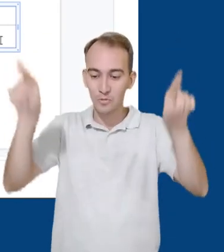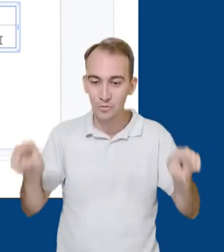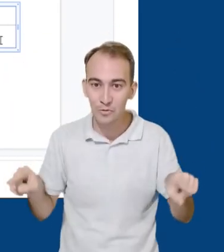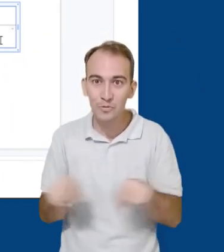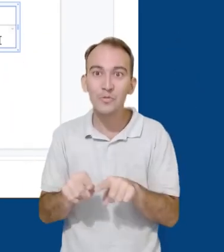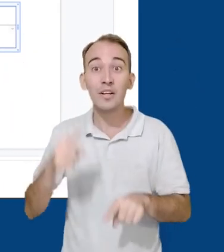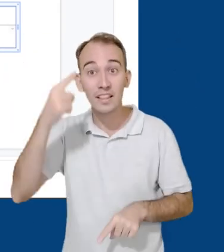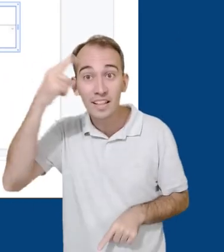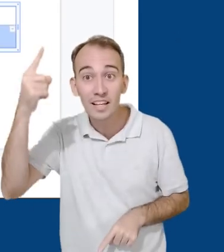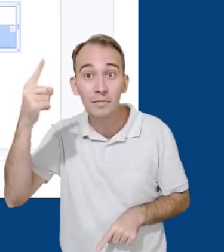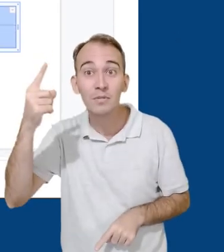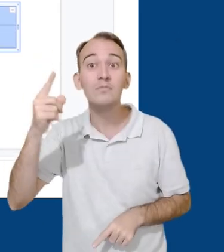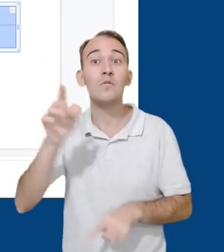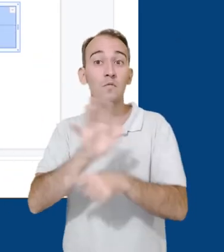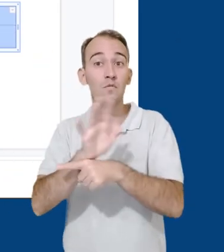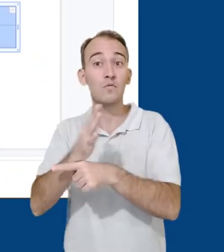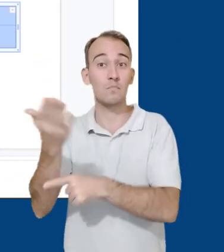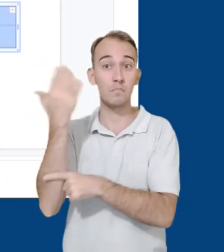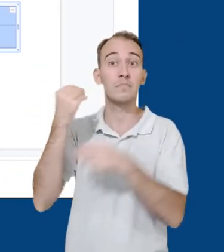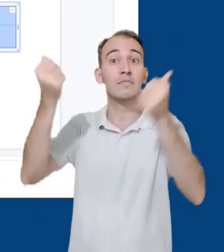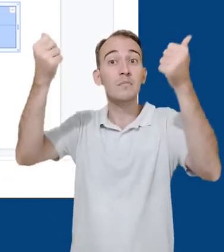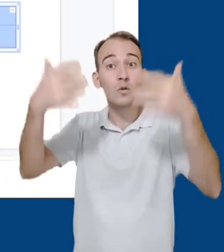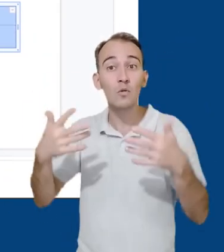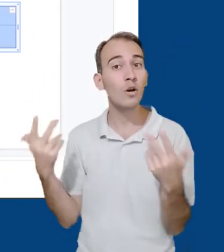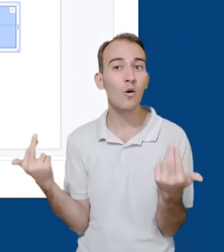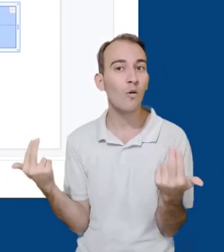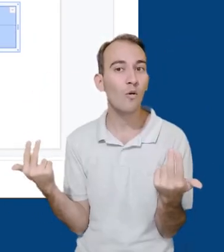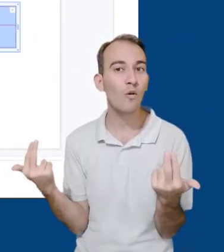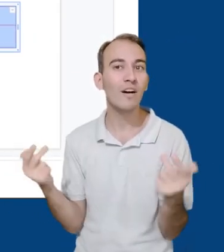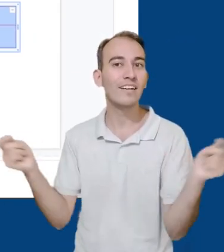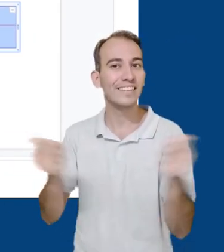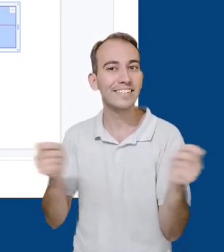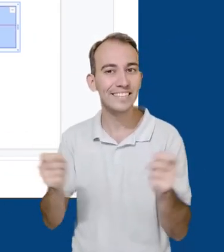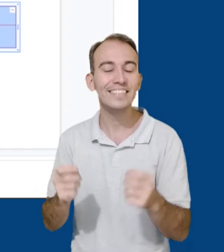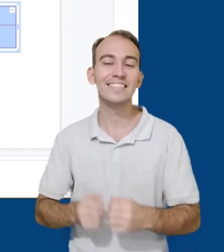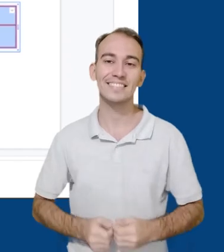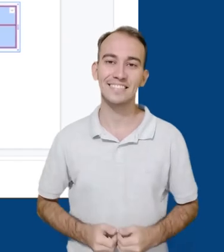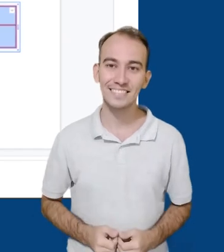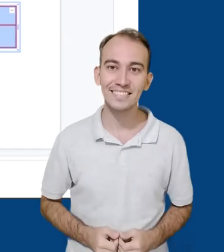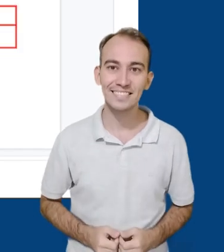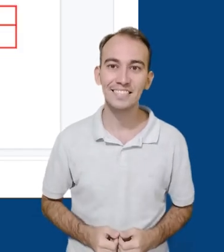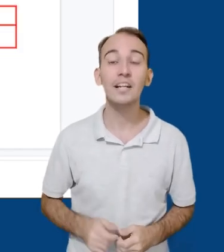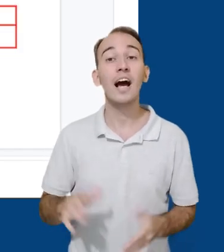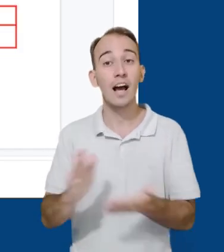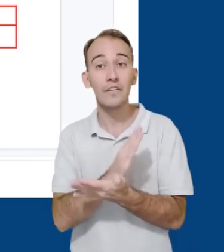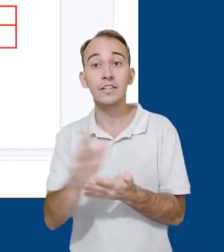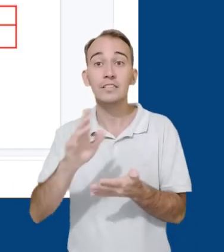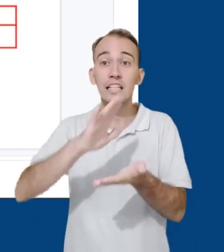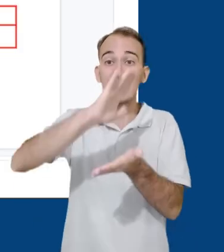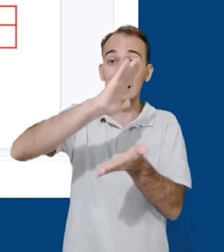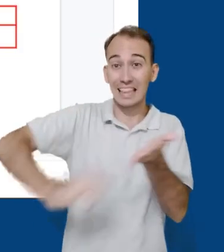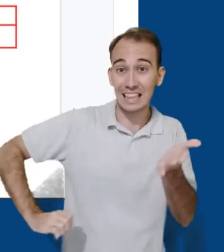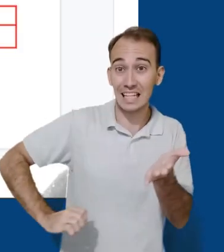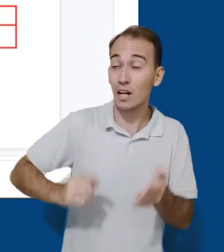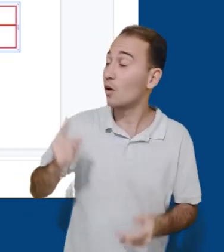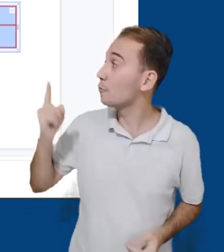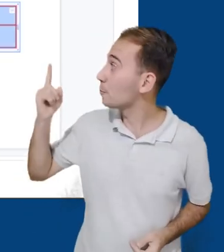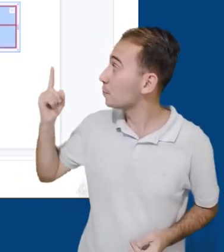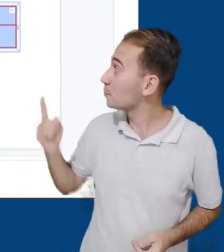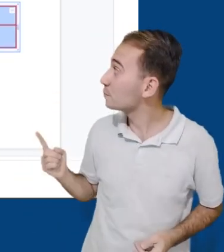tabela, selecione ela toda e vá nas opções de formatação na barra de ferramentas. E para deletar a tabela,